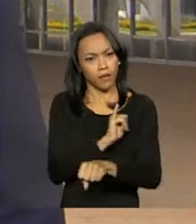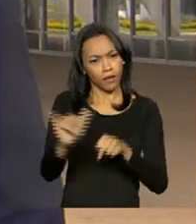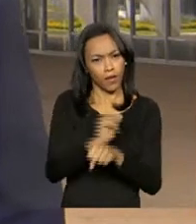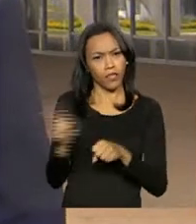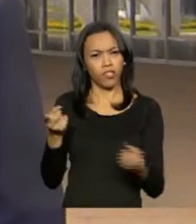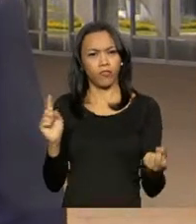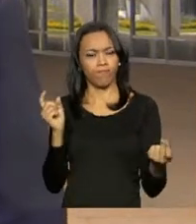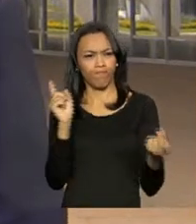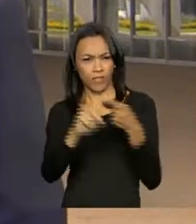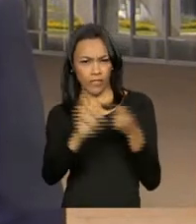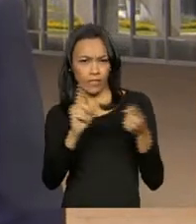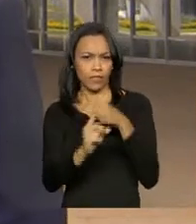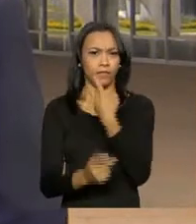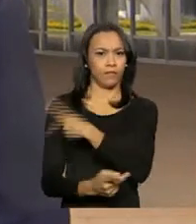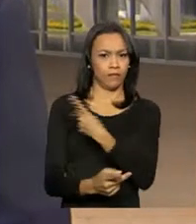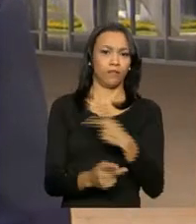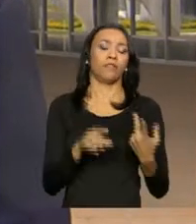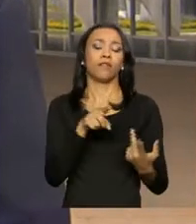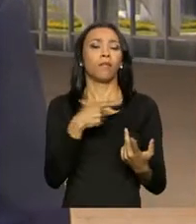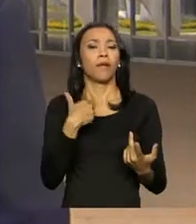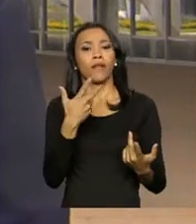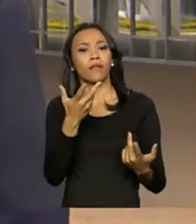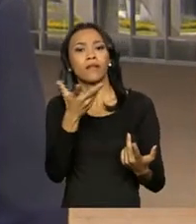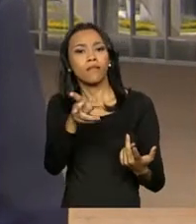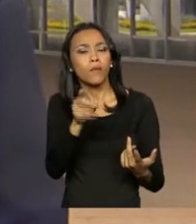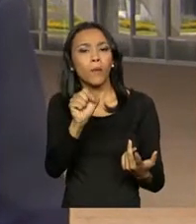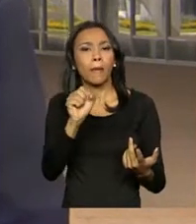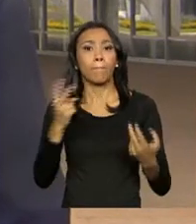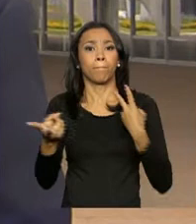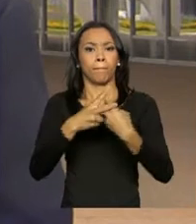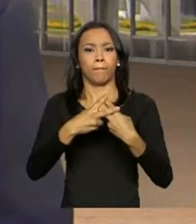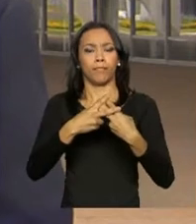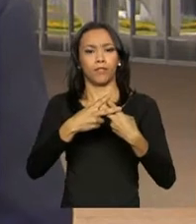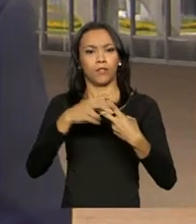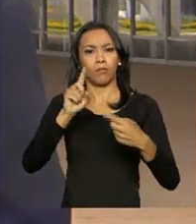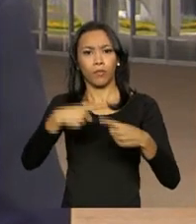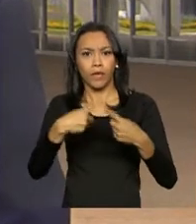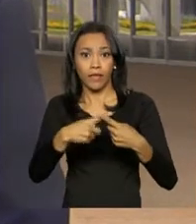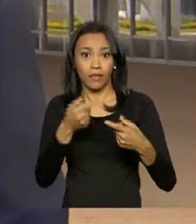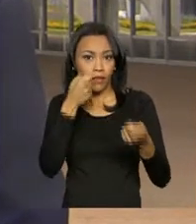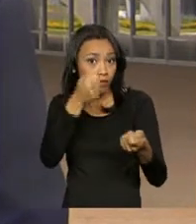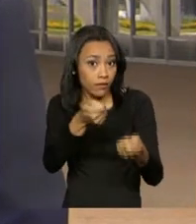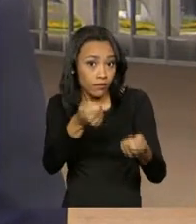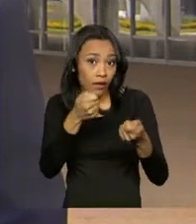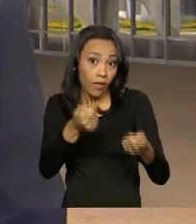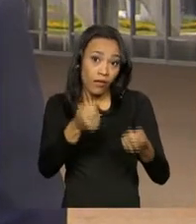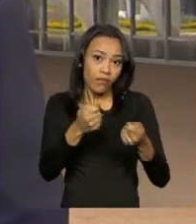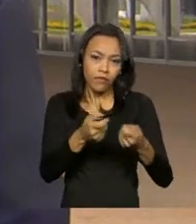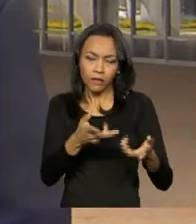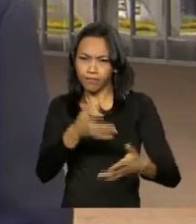vingança contra todos os que não agiram para evitar que fosse mantido preso pela revelação de que tentava obstruir